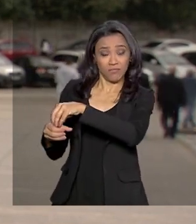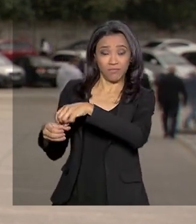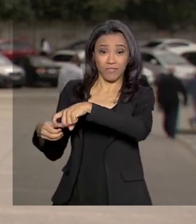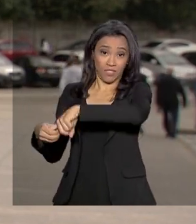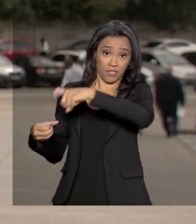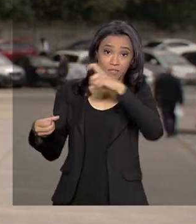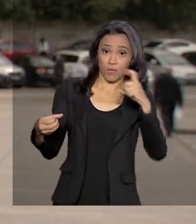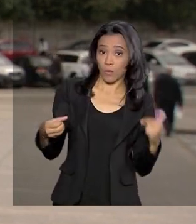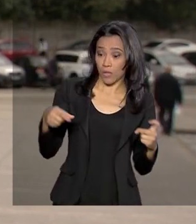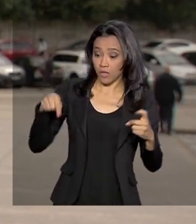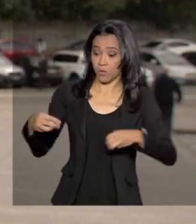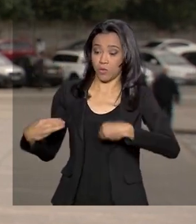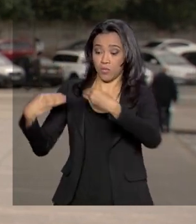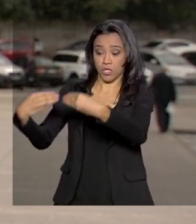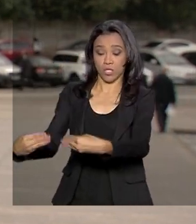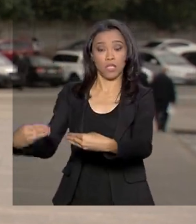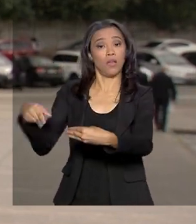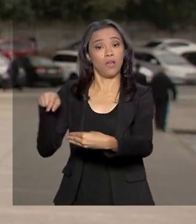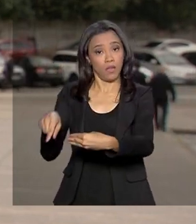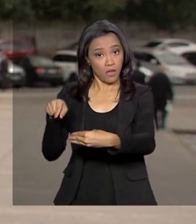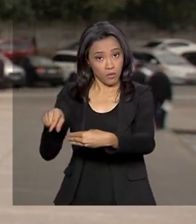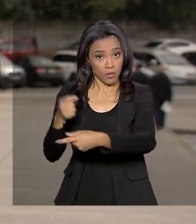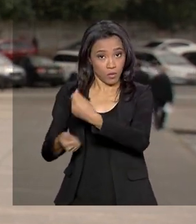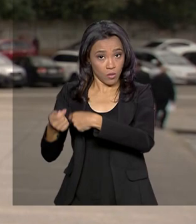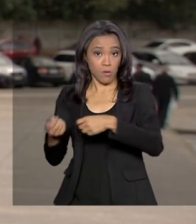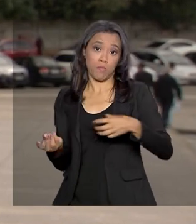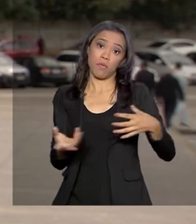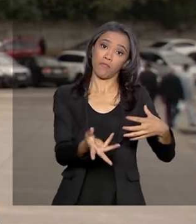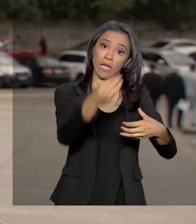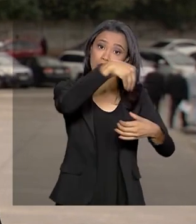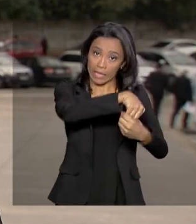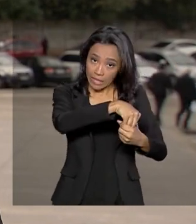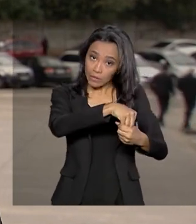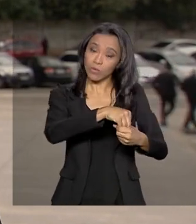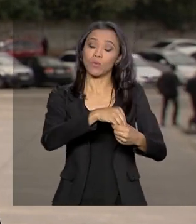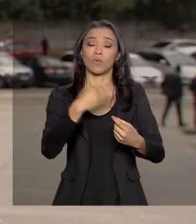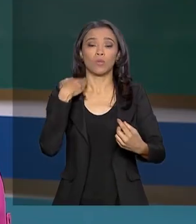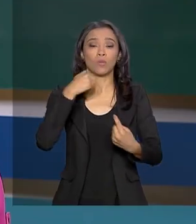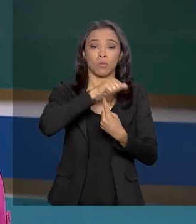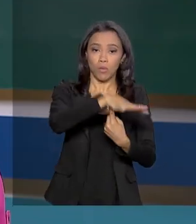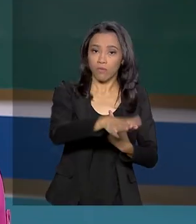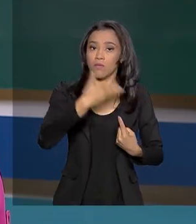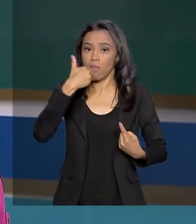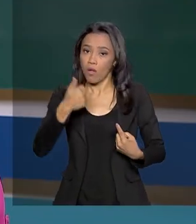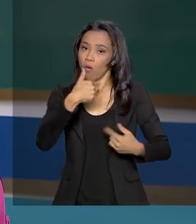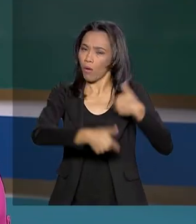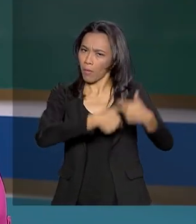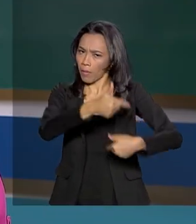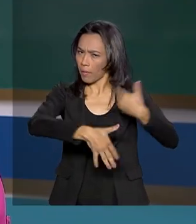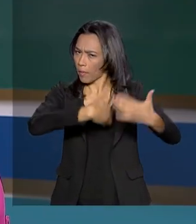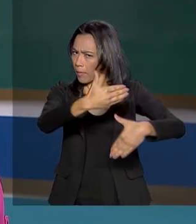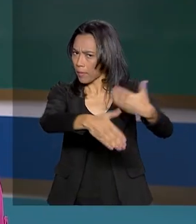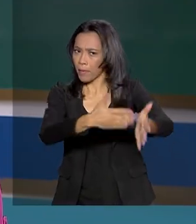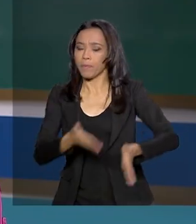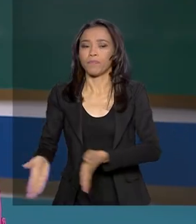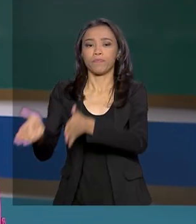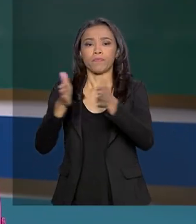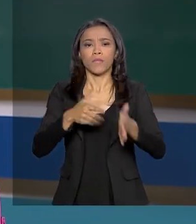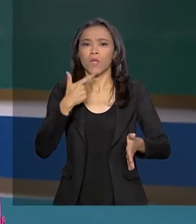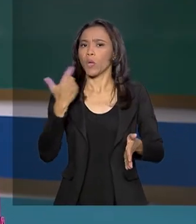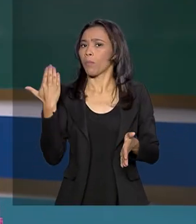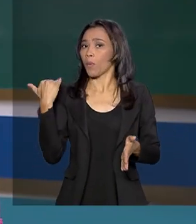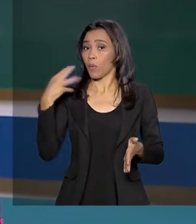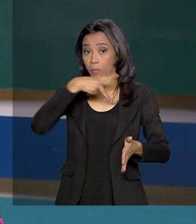e indo para o Banco Central, eu acredito que o grau de especialização das investigações será muito maior. E agora há pouco, o presidente Jair